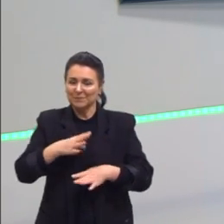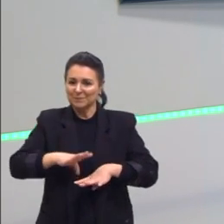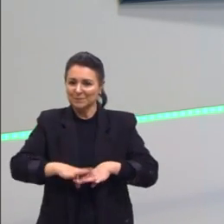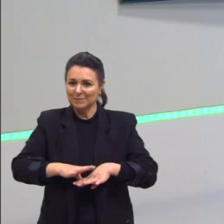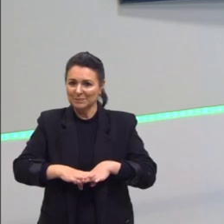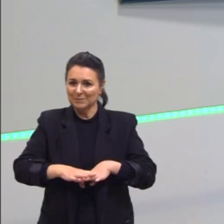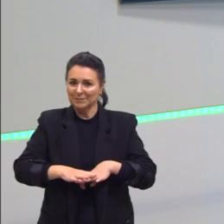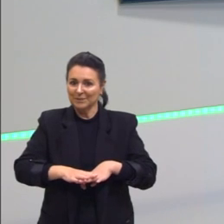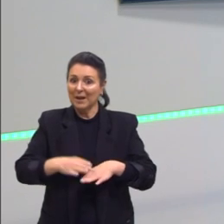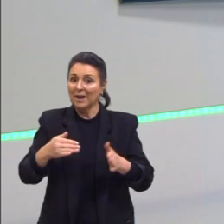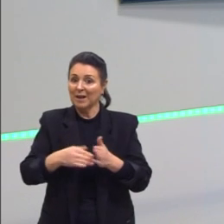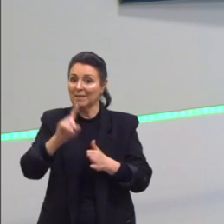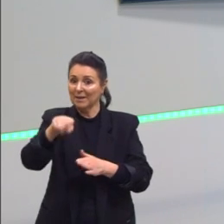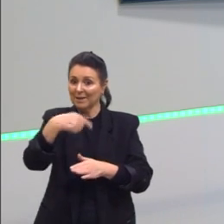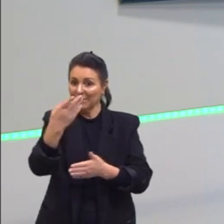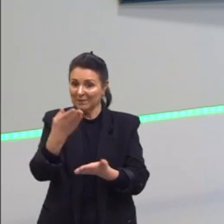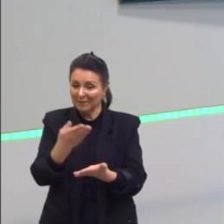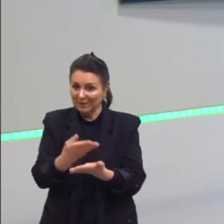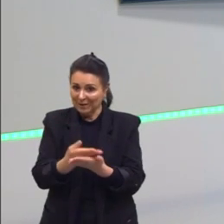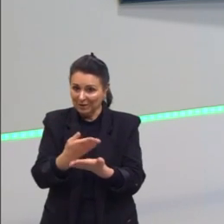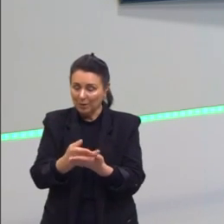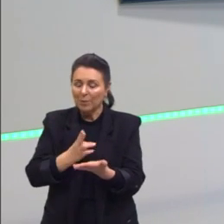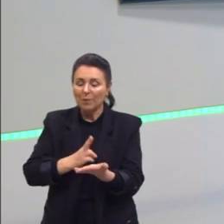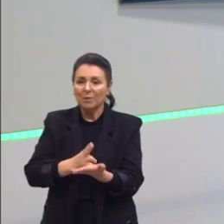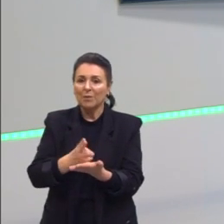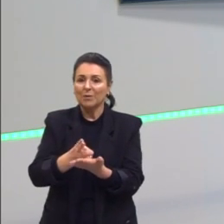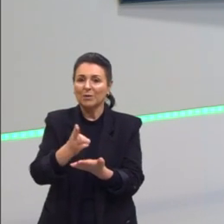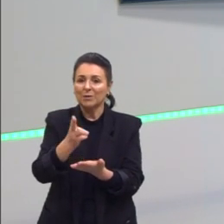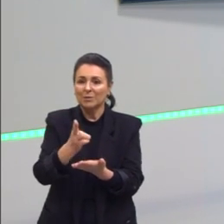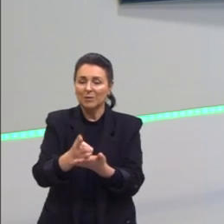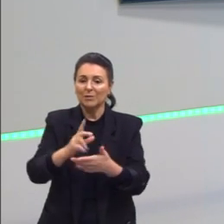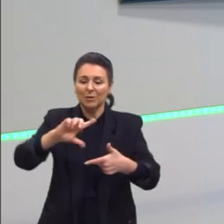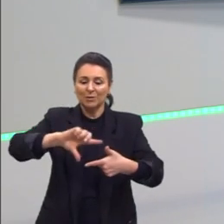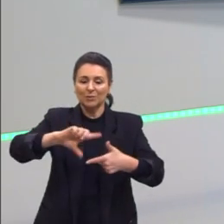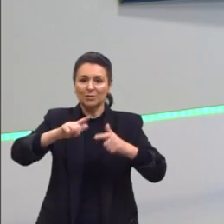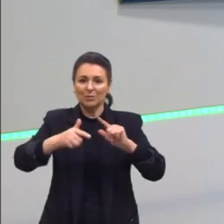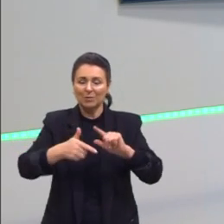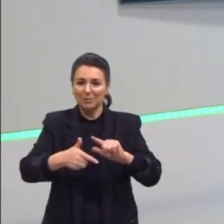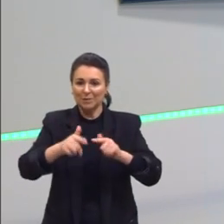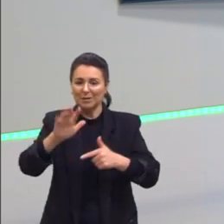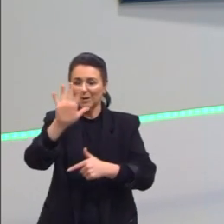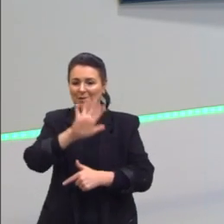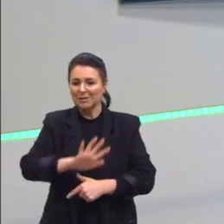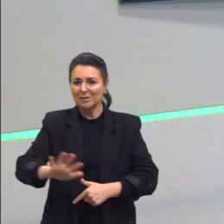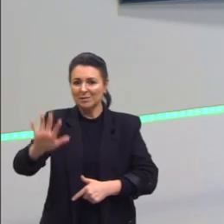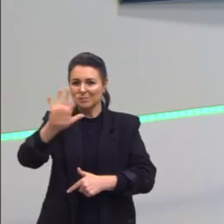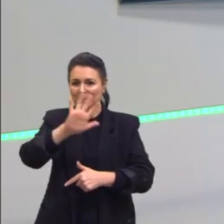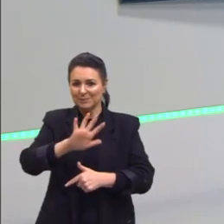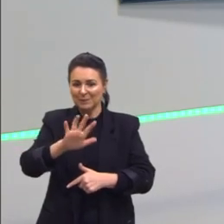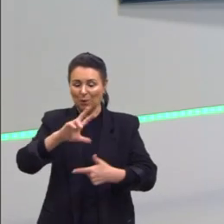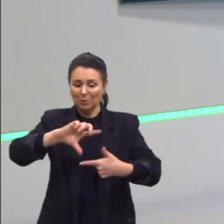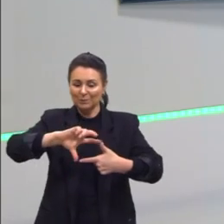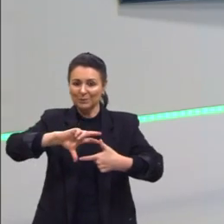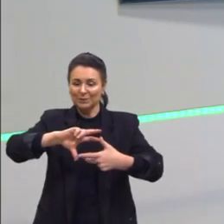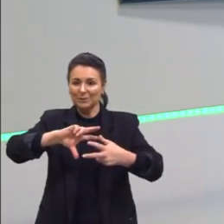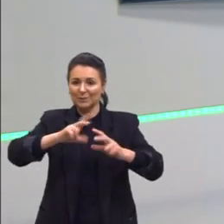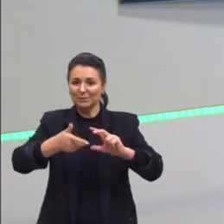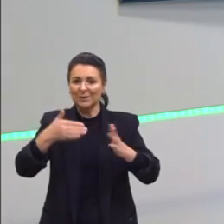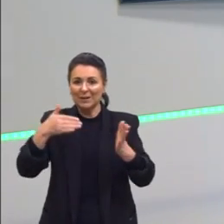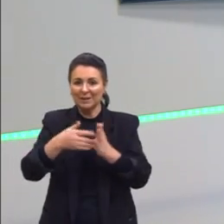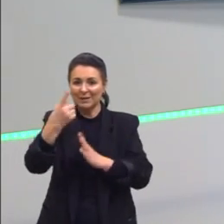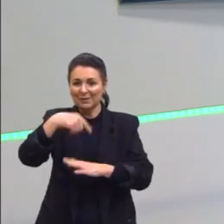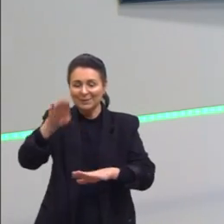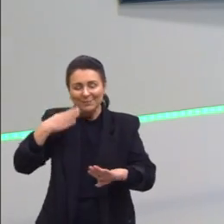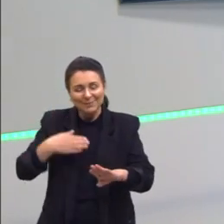Conto com vocês na próxima aula. Nós vamos dar continuidade na geometria espacial. Então, não percam. Até a próxima e